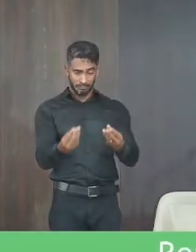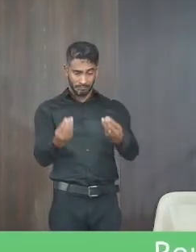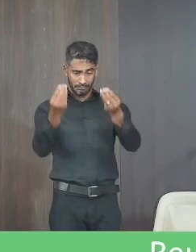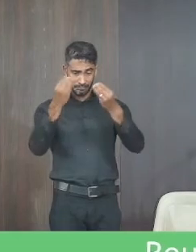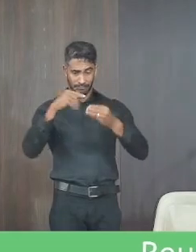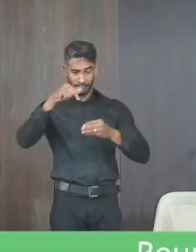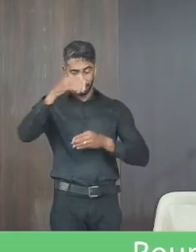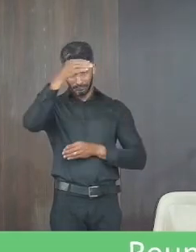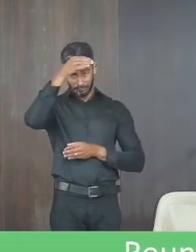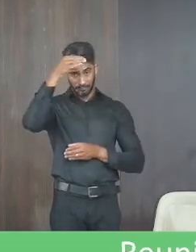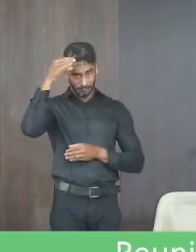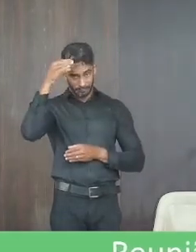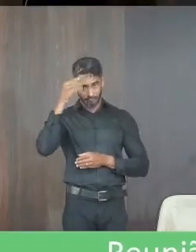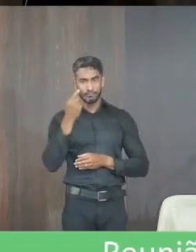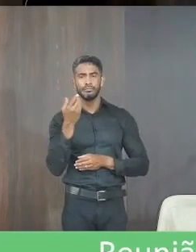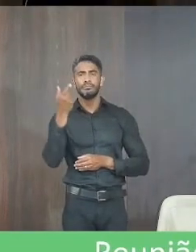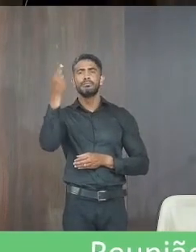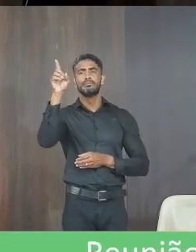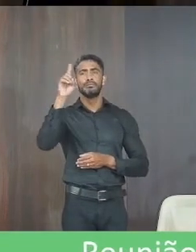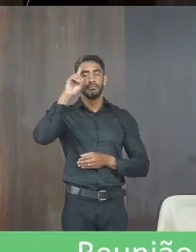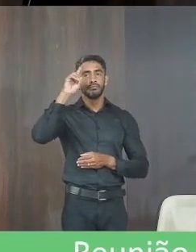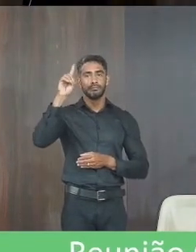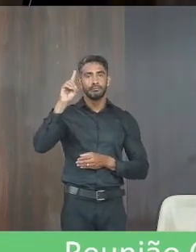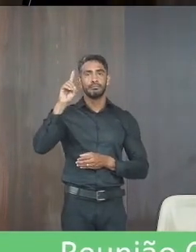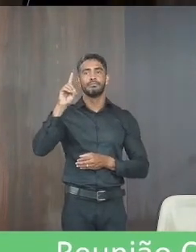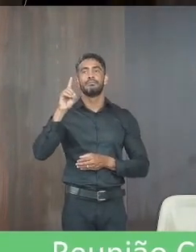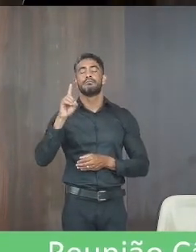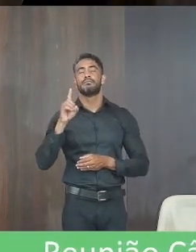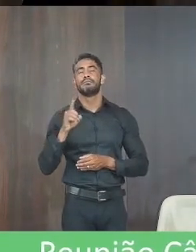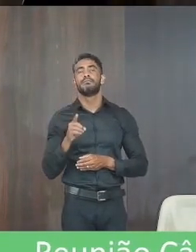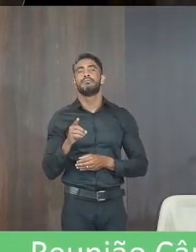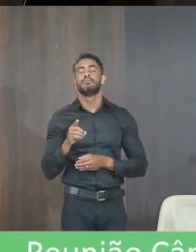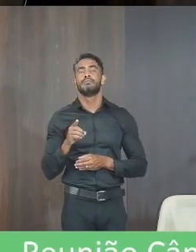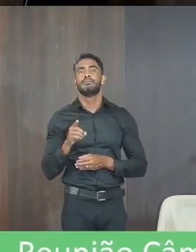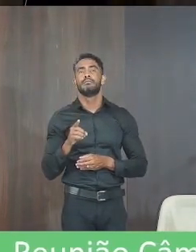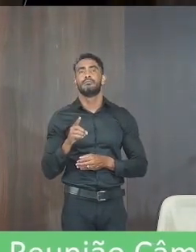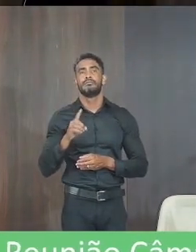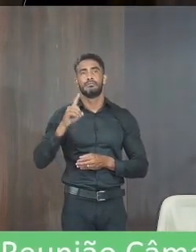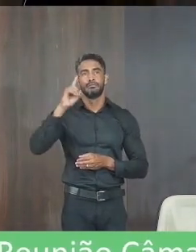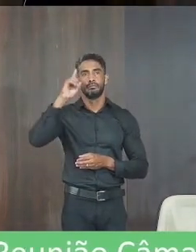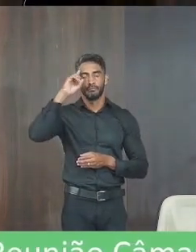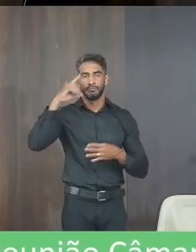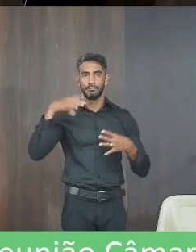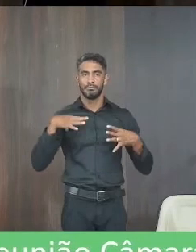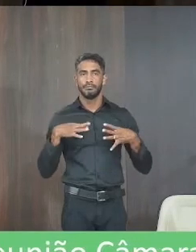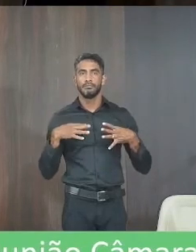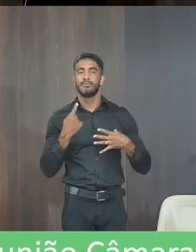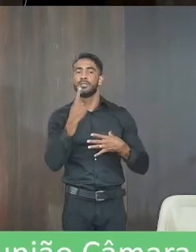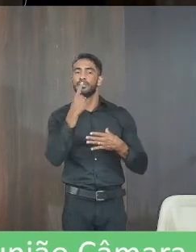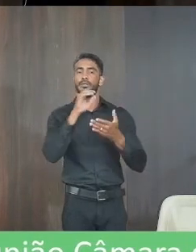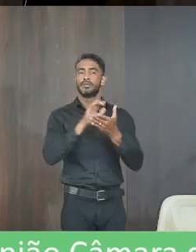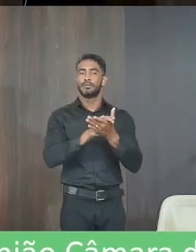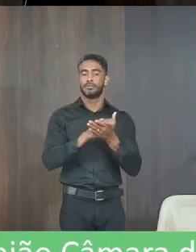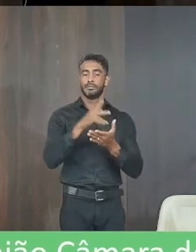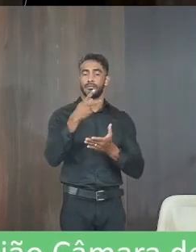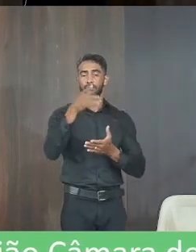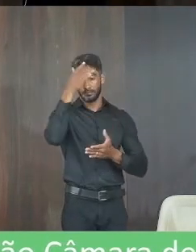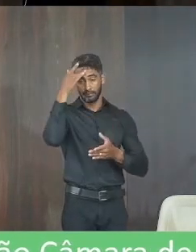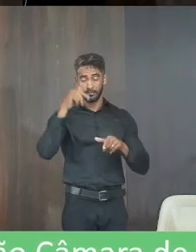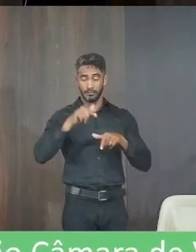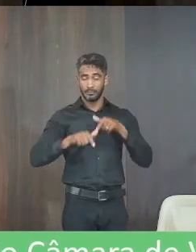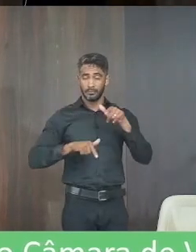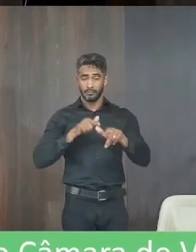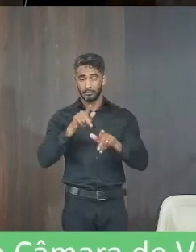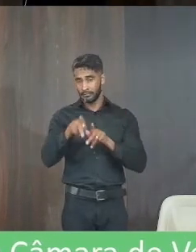casa outro dia foi o dia de folga outro requerimento o dia de folga é a data do aniversário do servidor